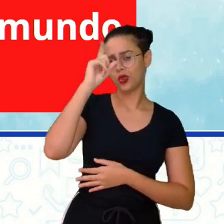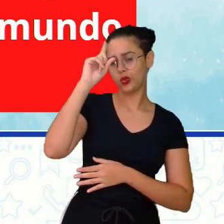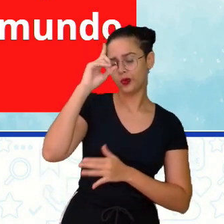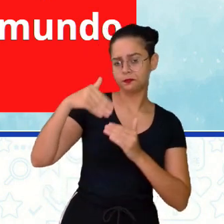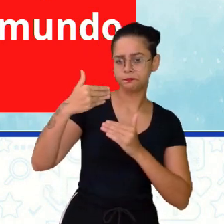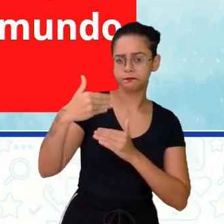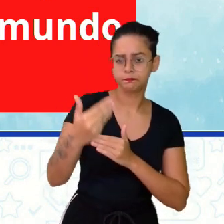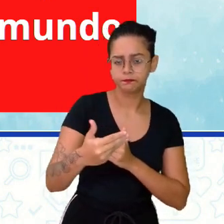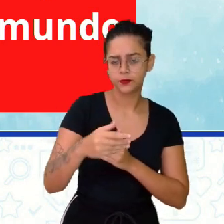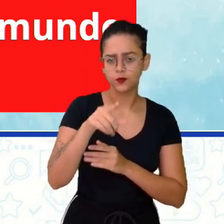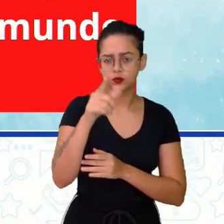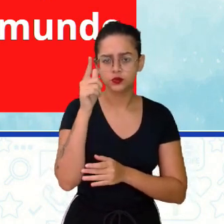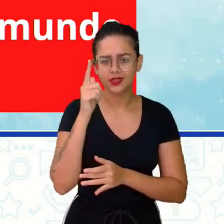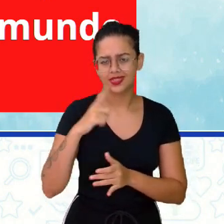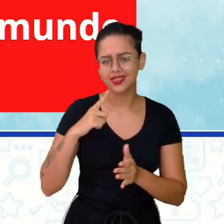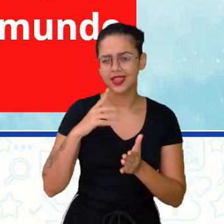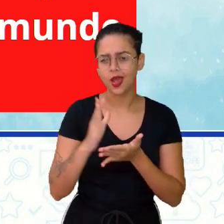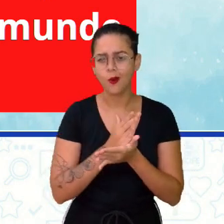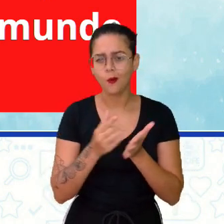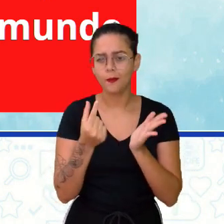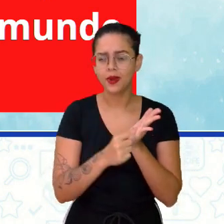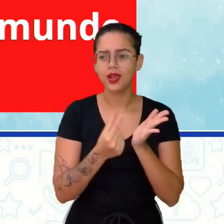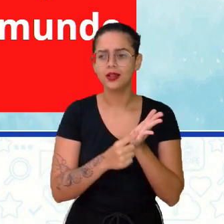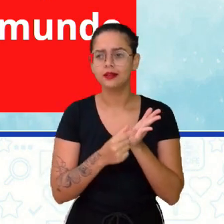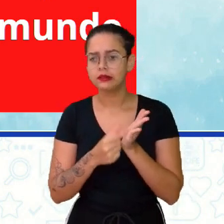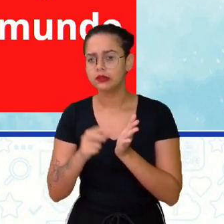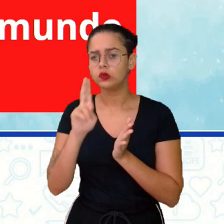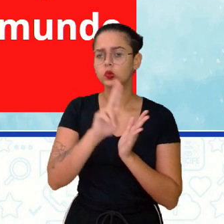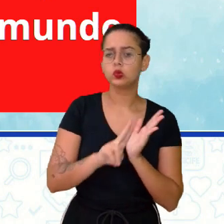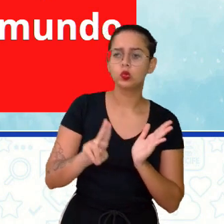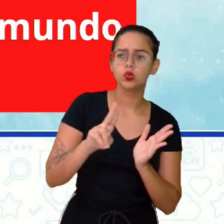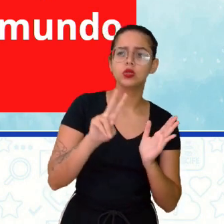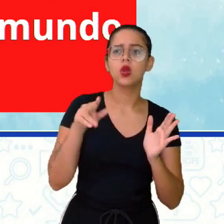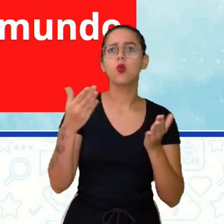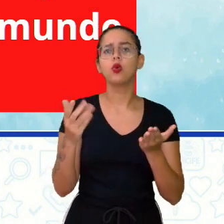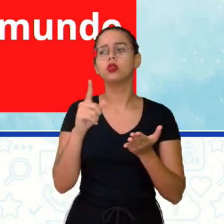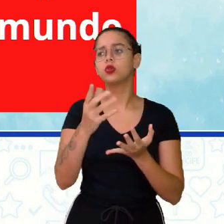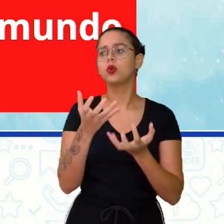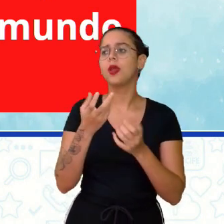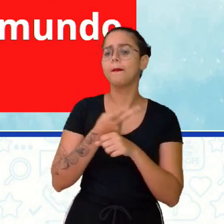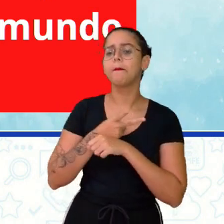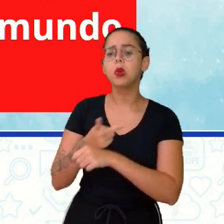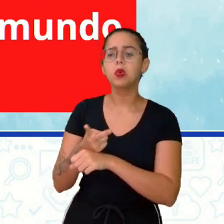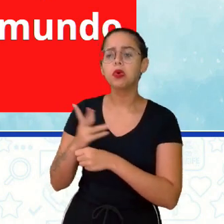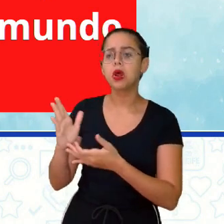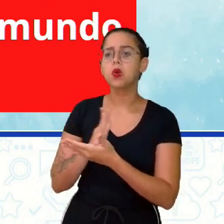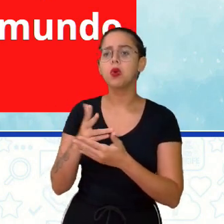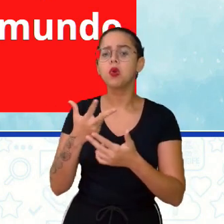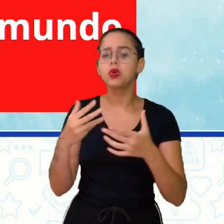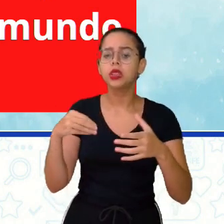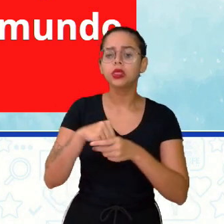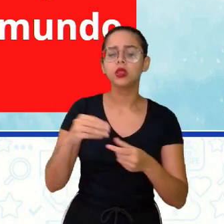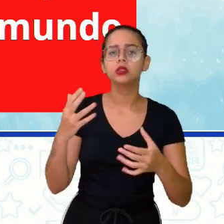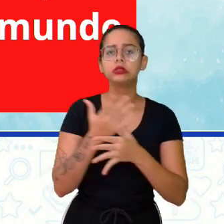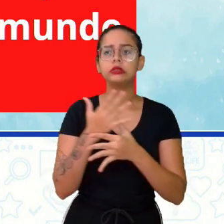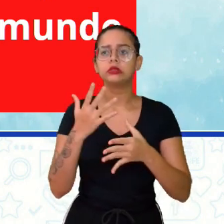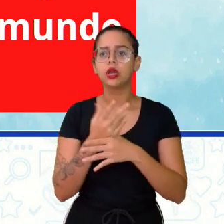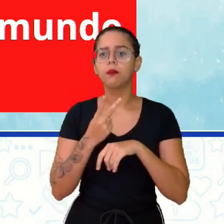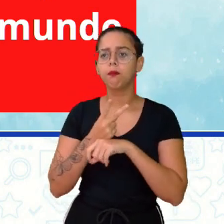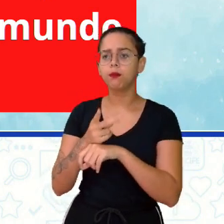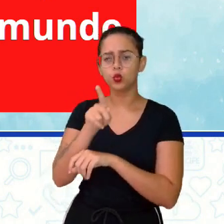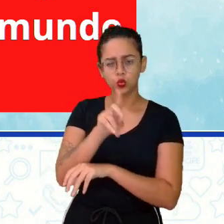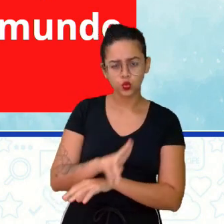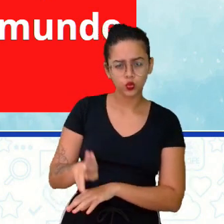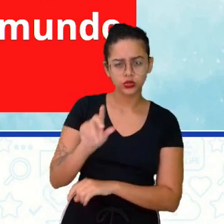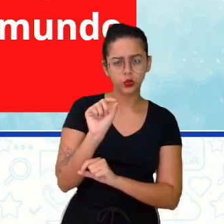a dia, será que você tem algum aplicativo, assim, que você usa quando você quer procurar alguma coisa na cidade? Será que